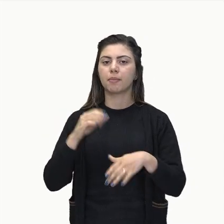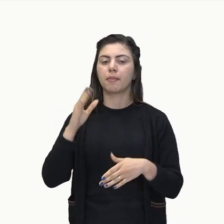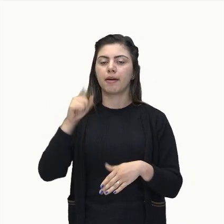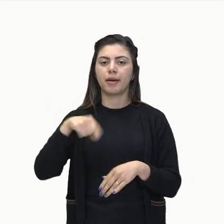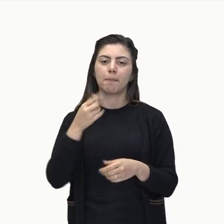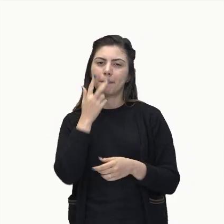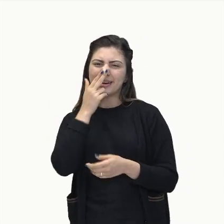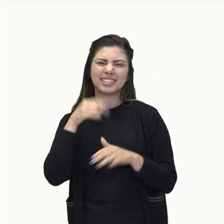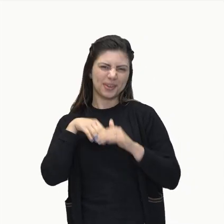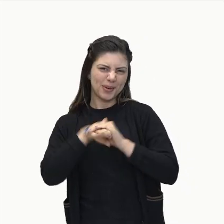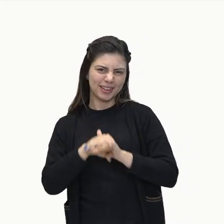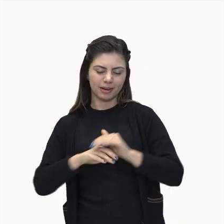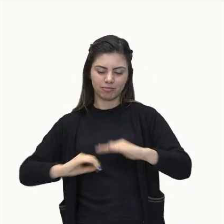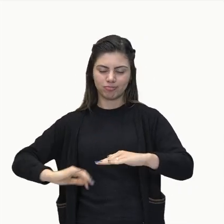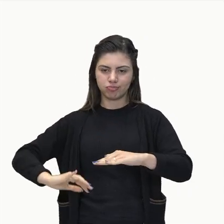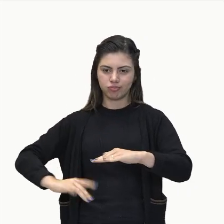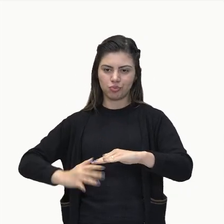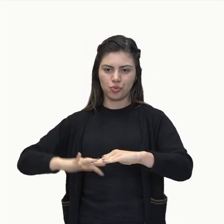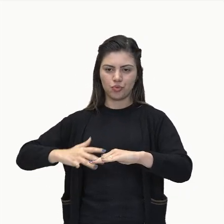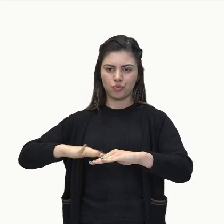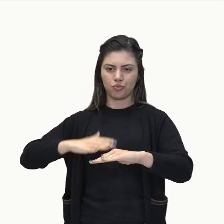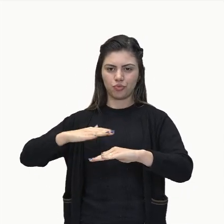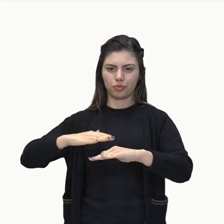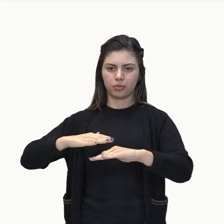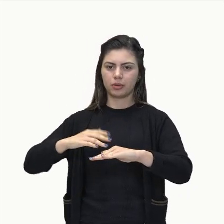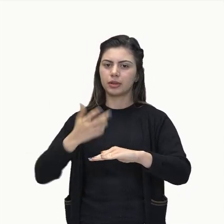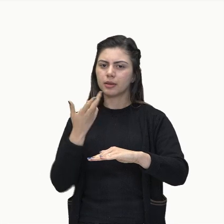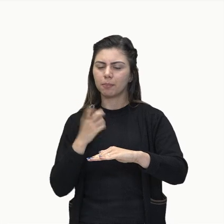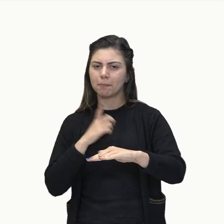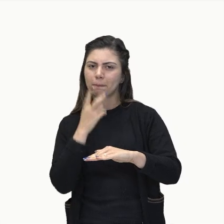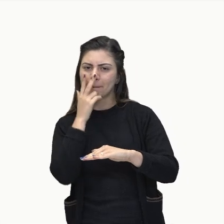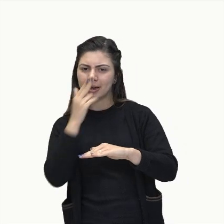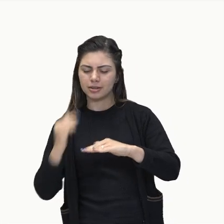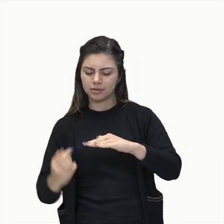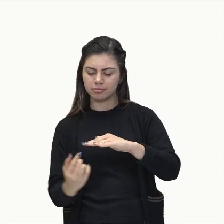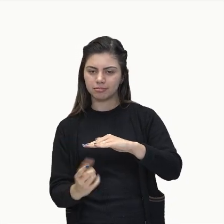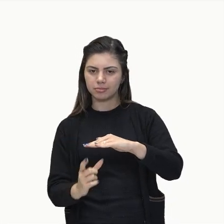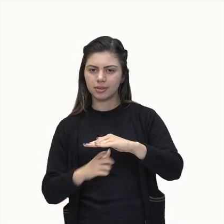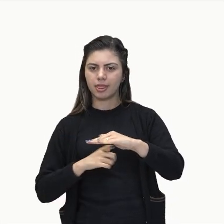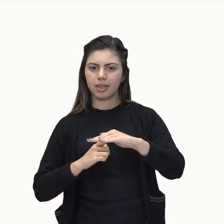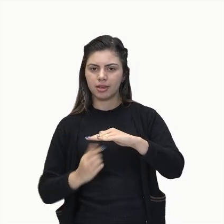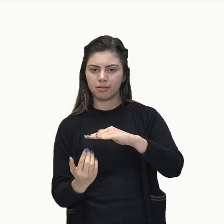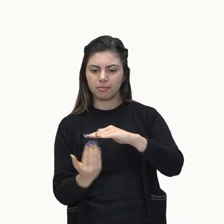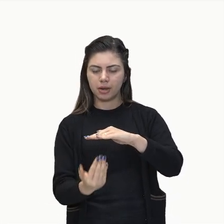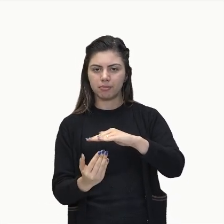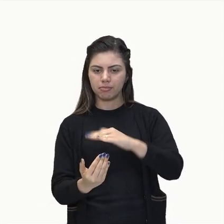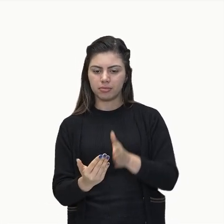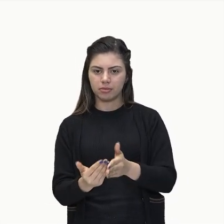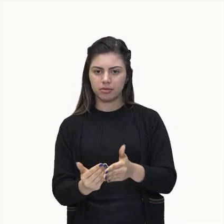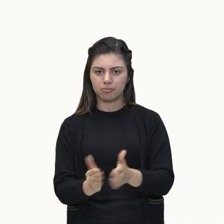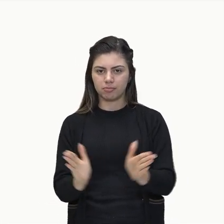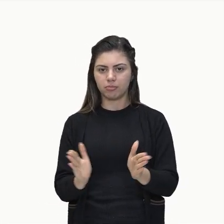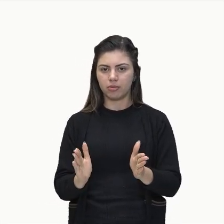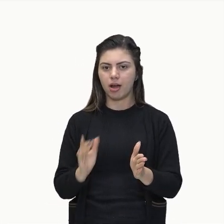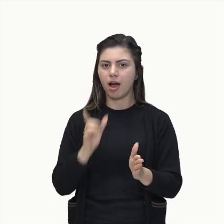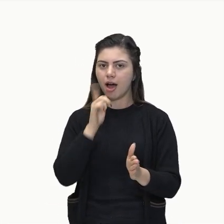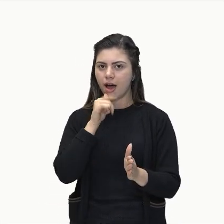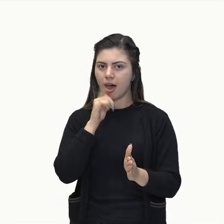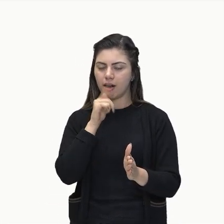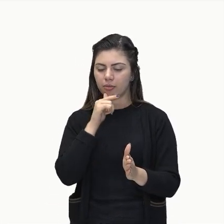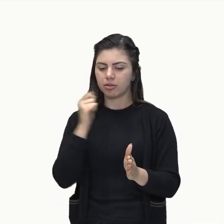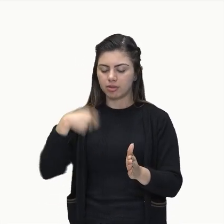E aí eu tenho aqui um controle, como se fosse uma porta que deixe essa água passar ou não, tá, gente?